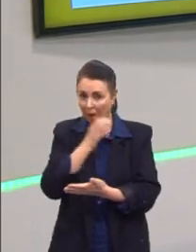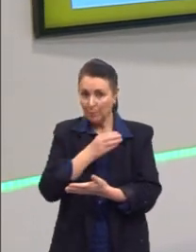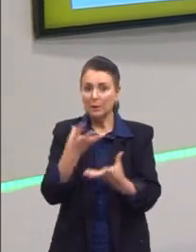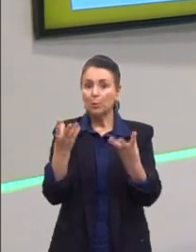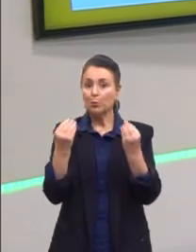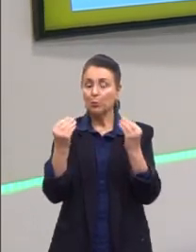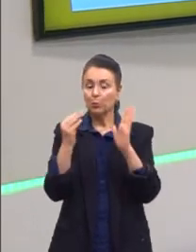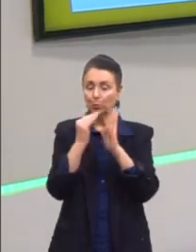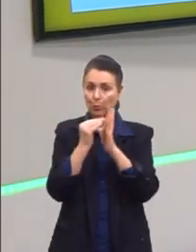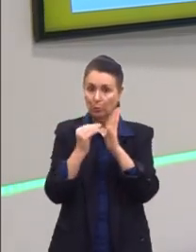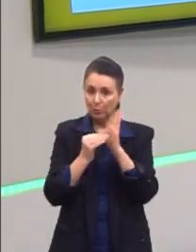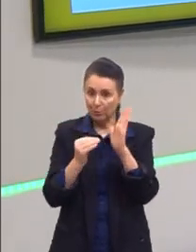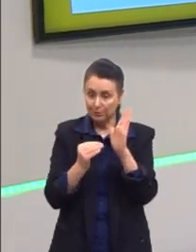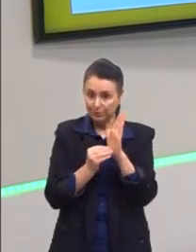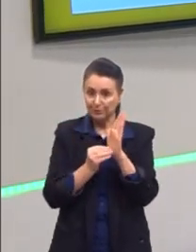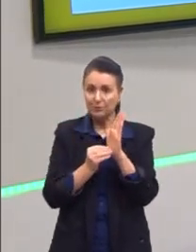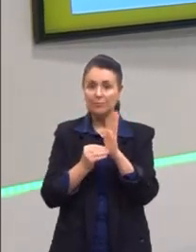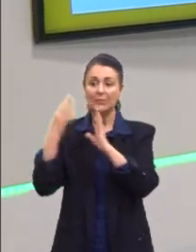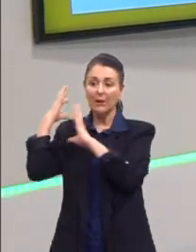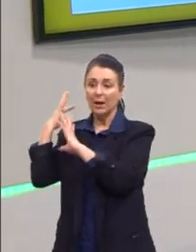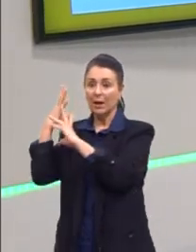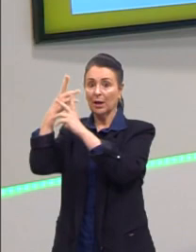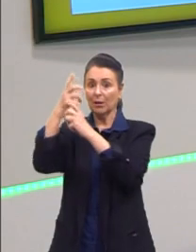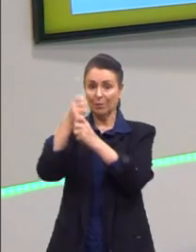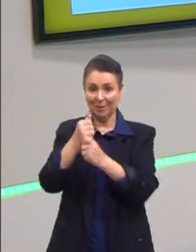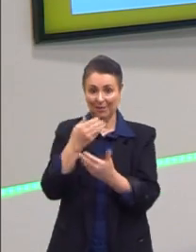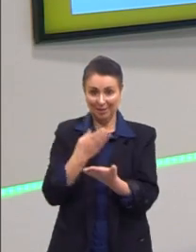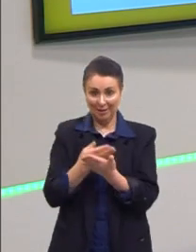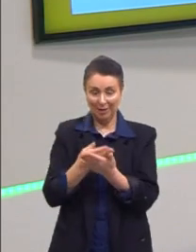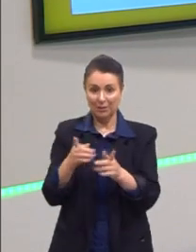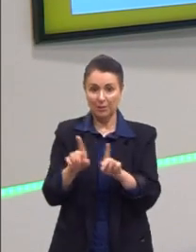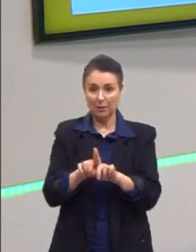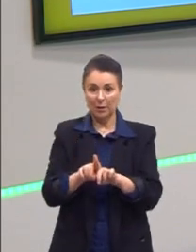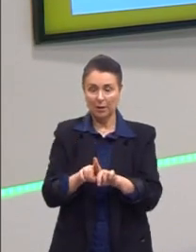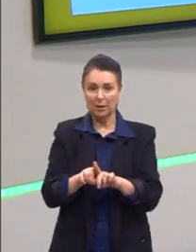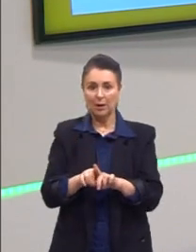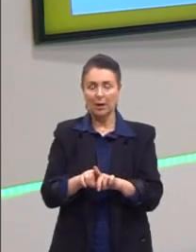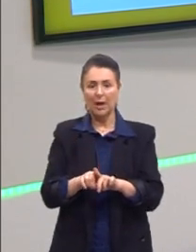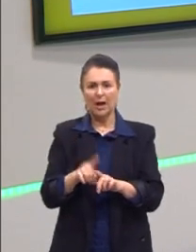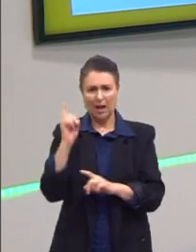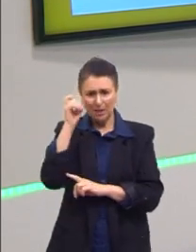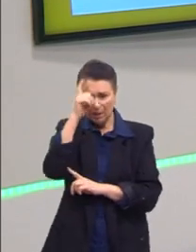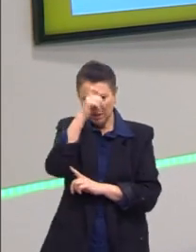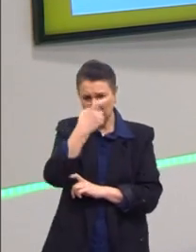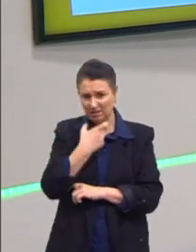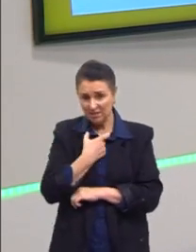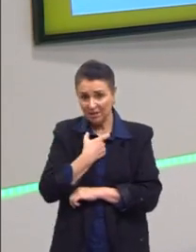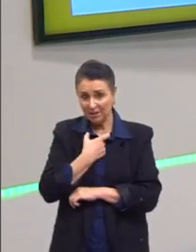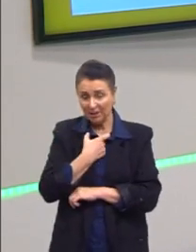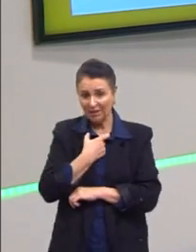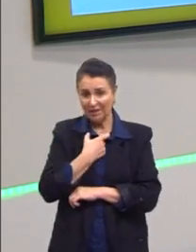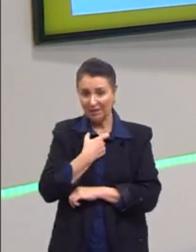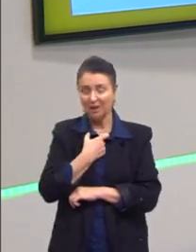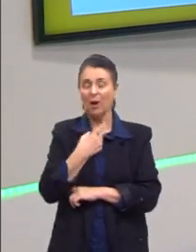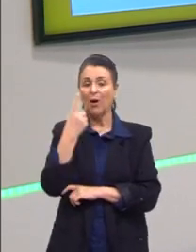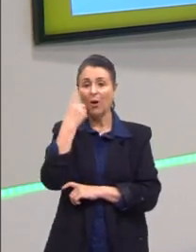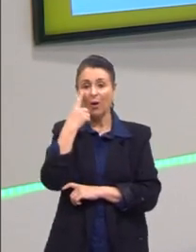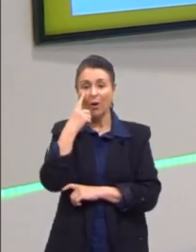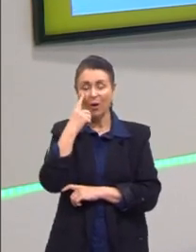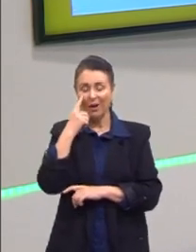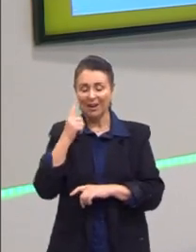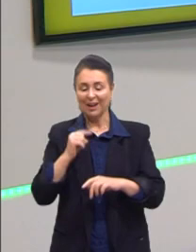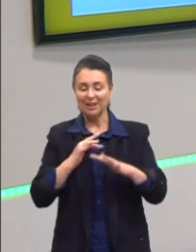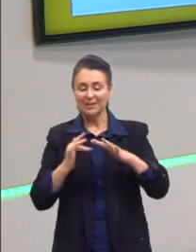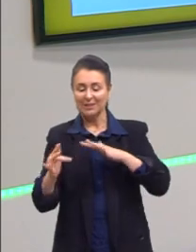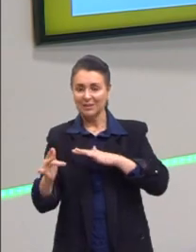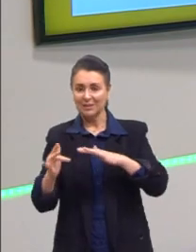também, de retomada da nossa aula. Você está com dificuldade, acessa lá as nossas redes sociais,